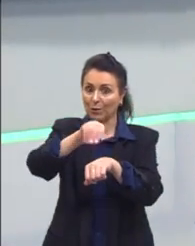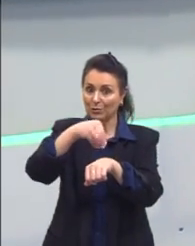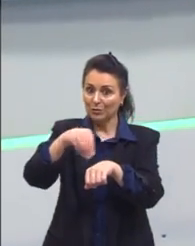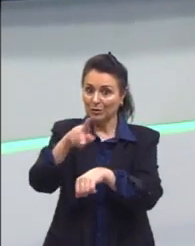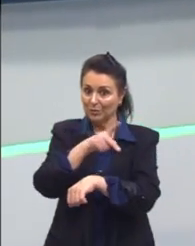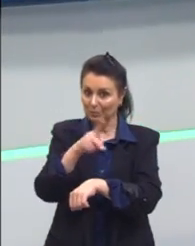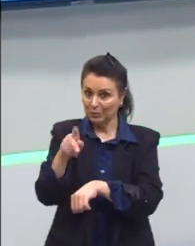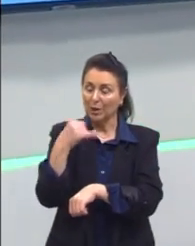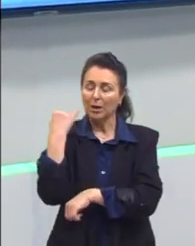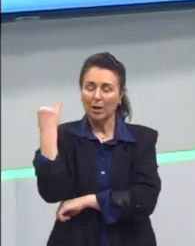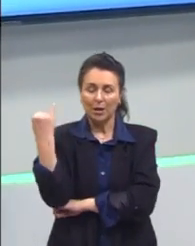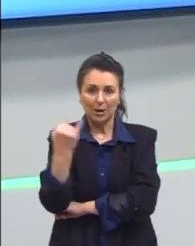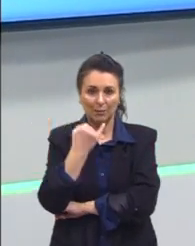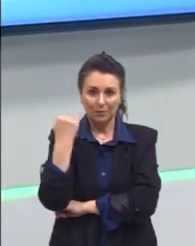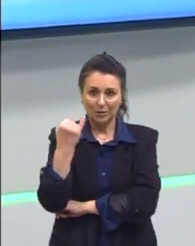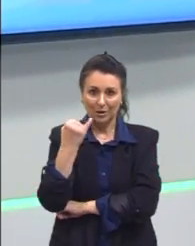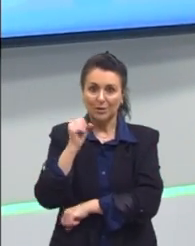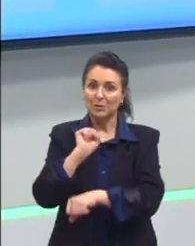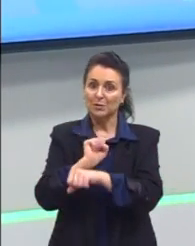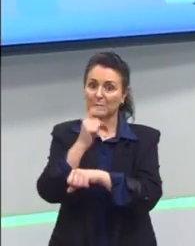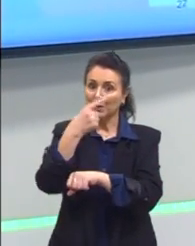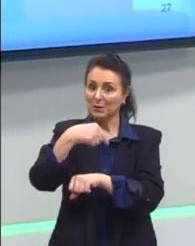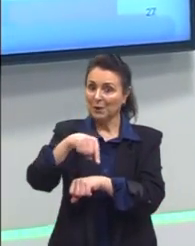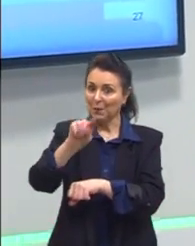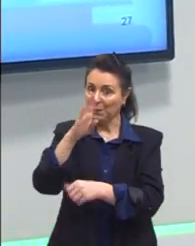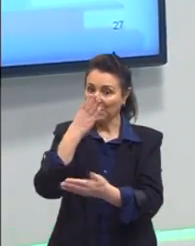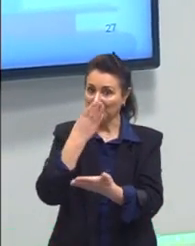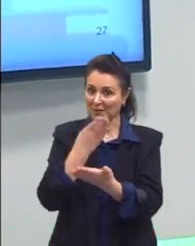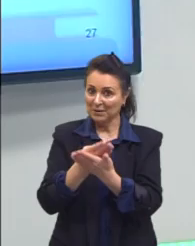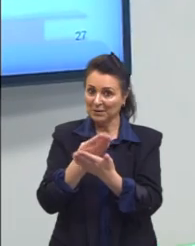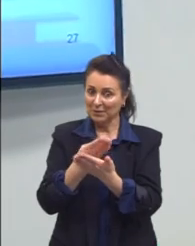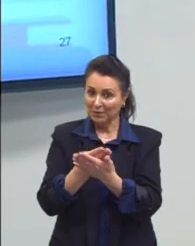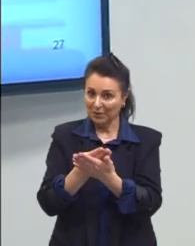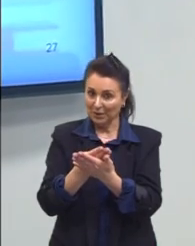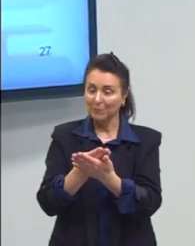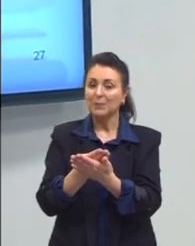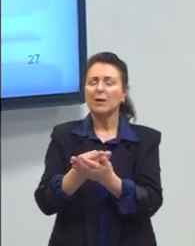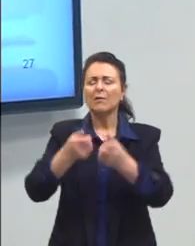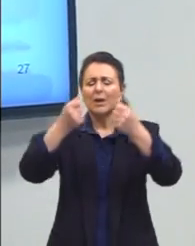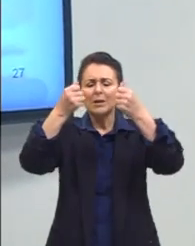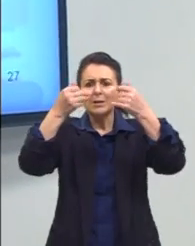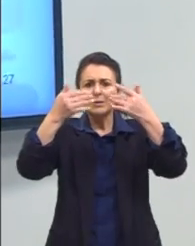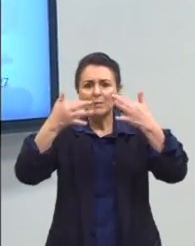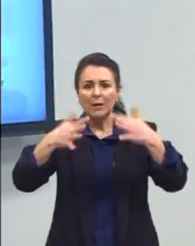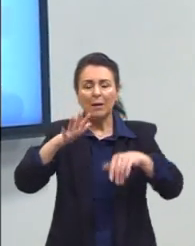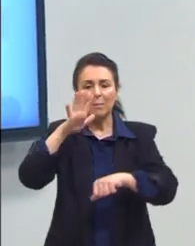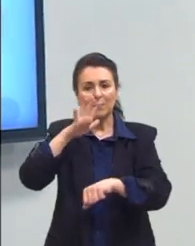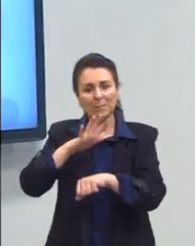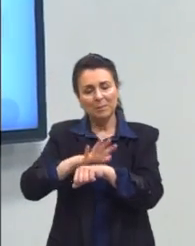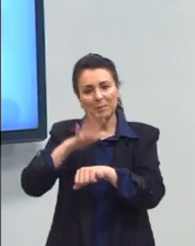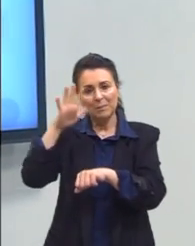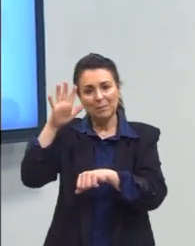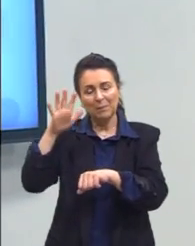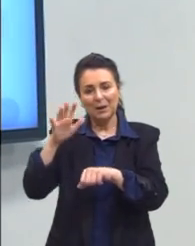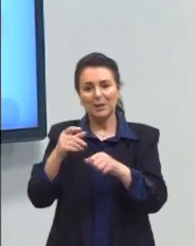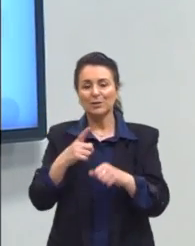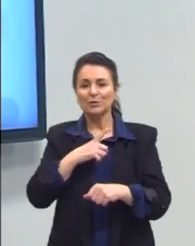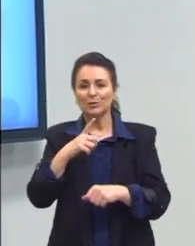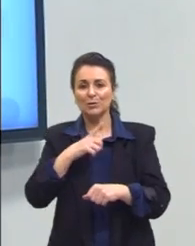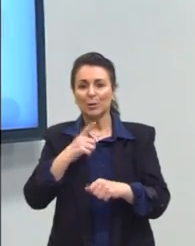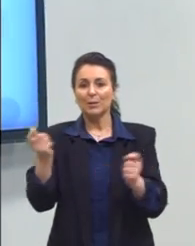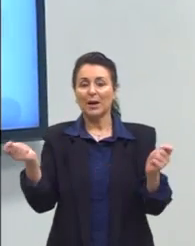preciosas. Aguardo vocês na nossa próxima aula, onde a gente vai falar mais um pouquinho sobre as nossas